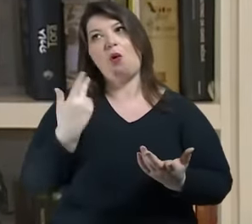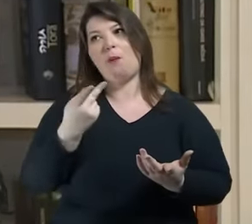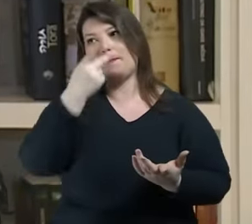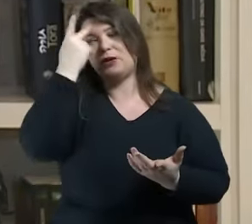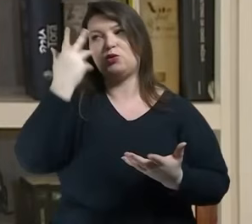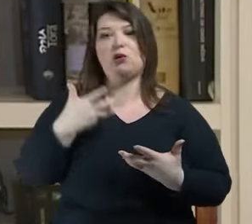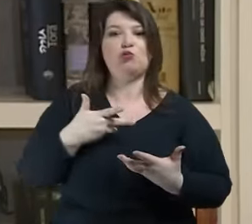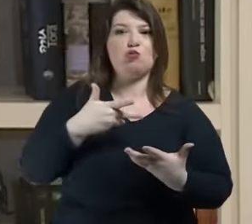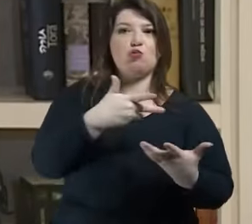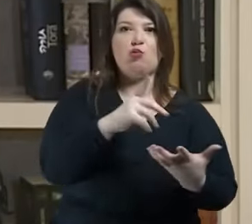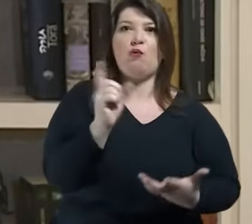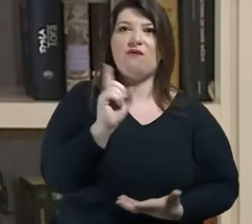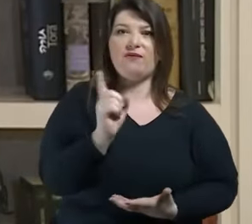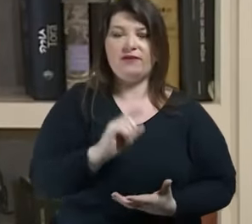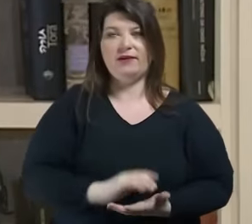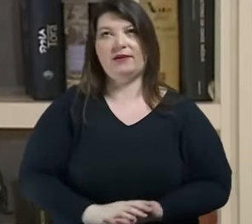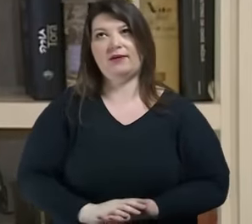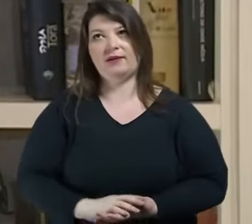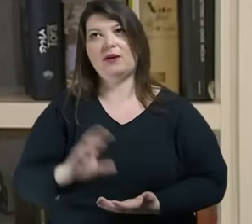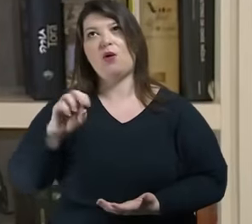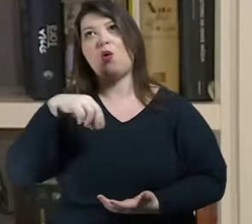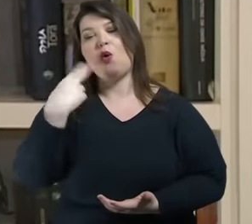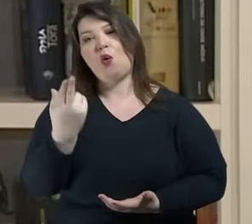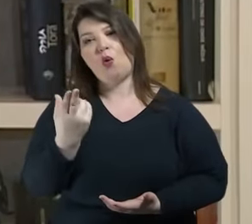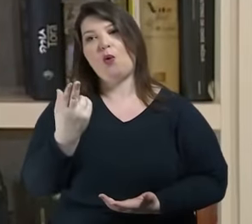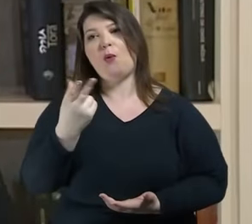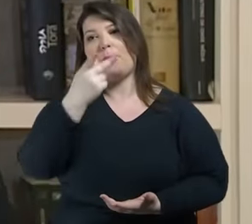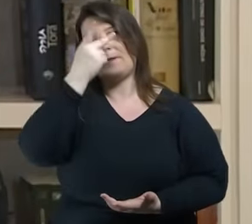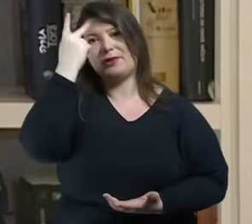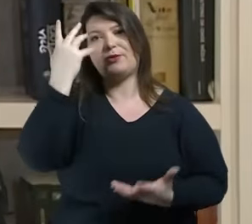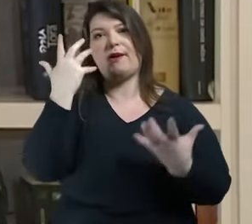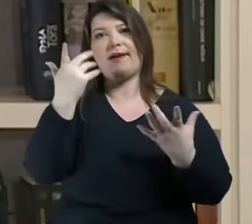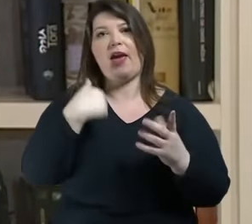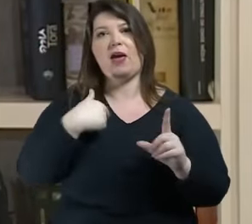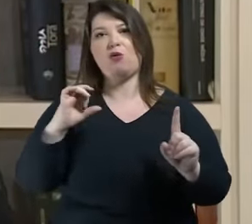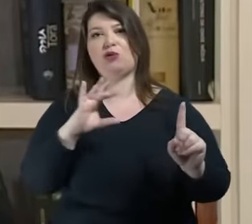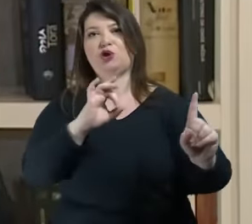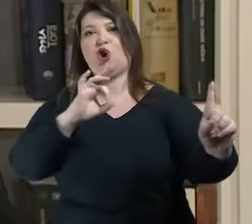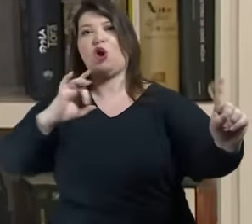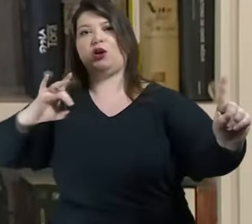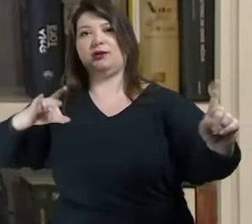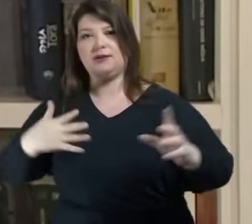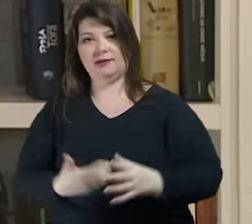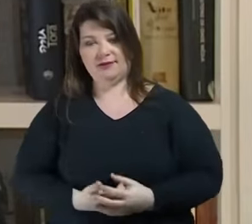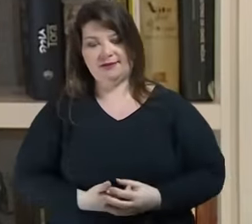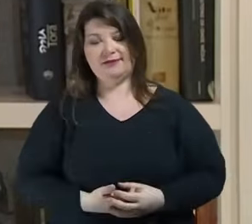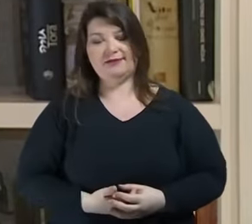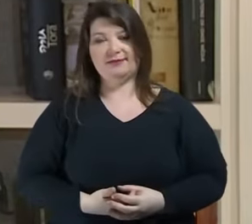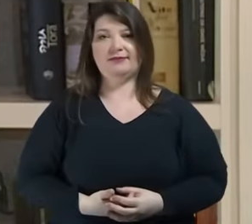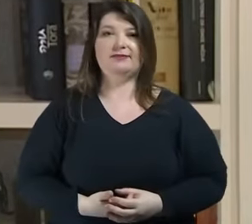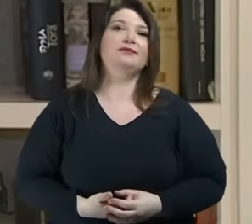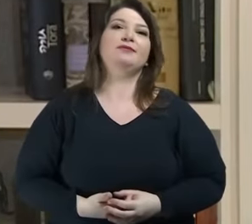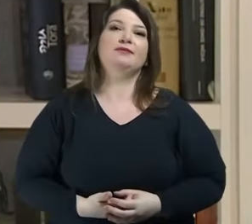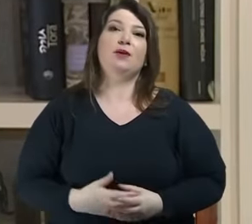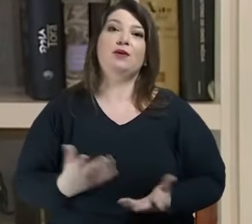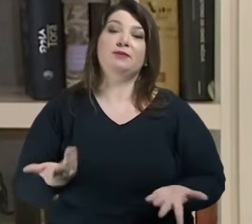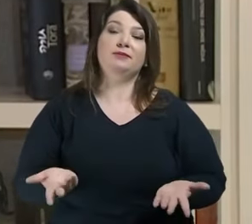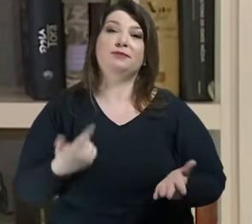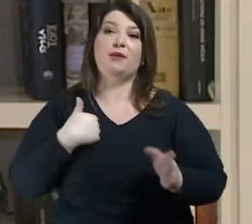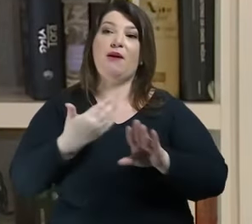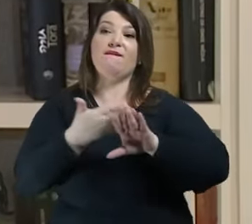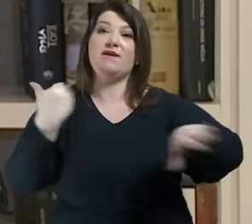redes que eu seja condenado ao isolamento que eu seja condenado a ficar afastado do grupo